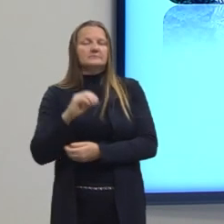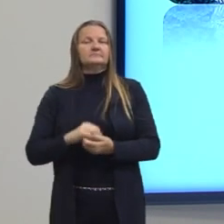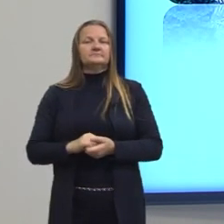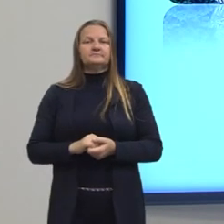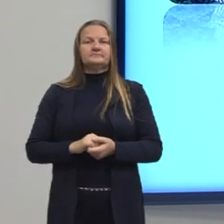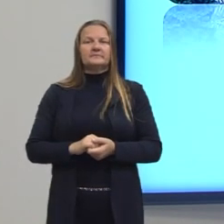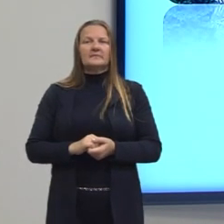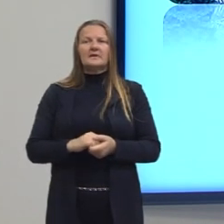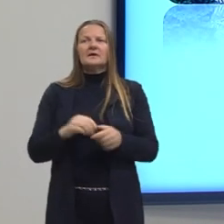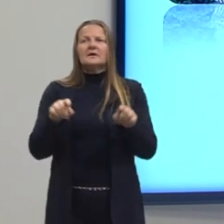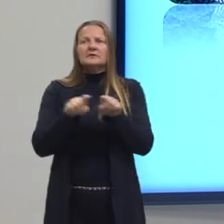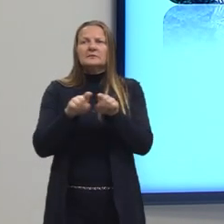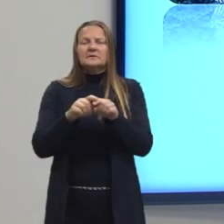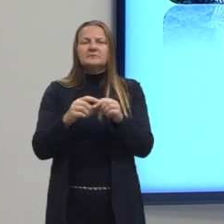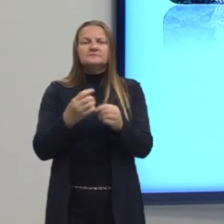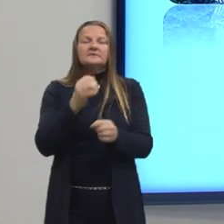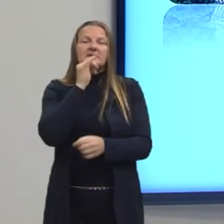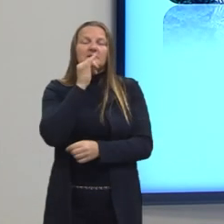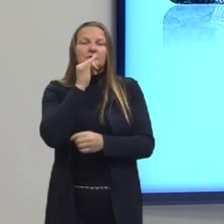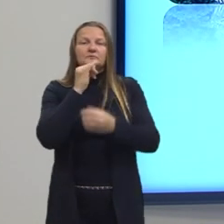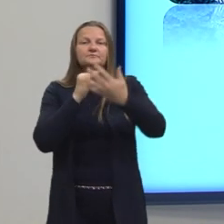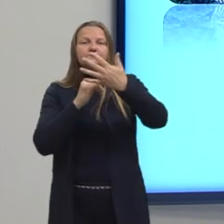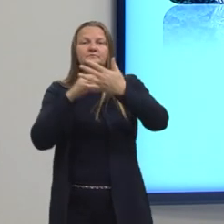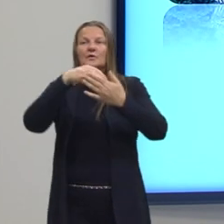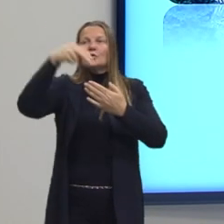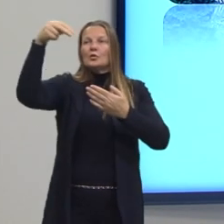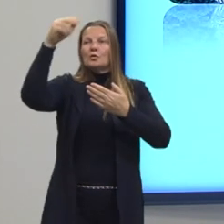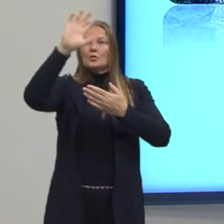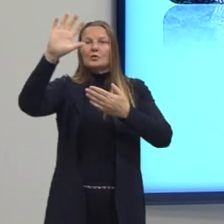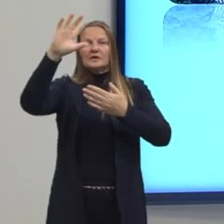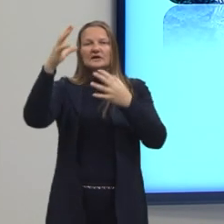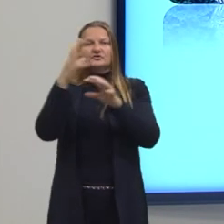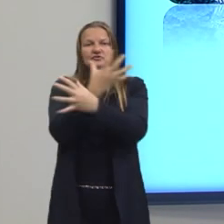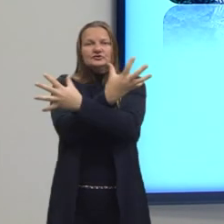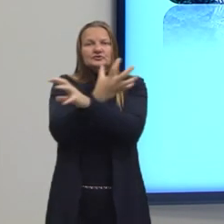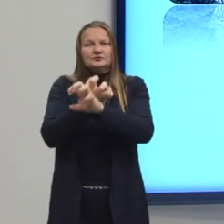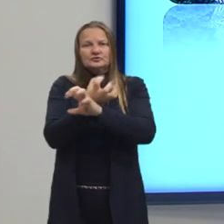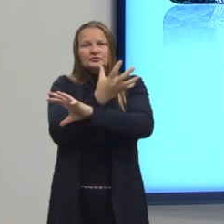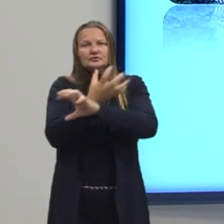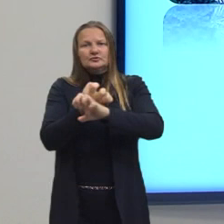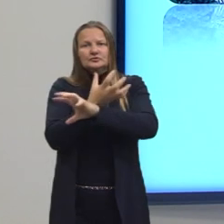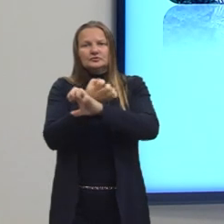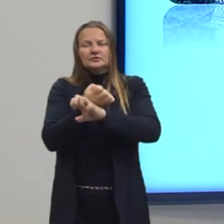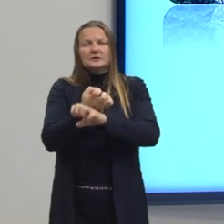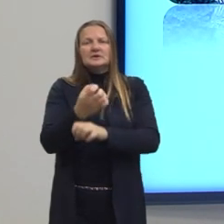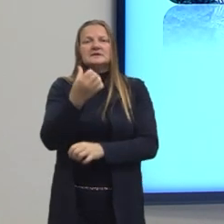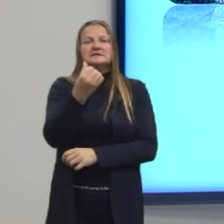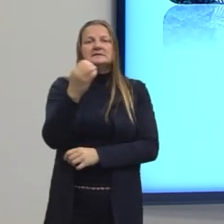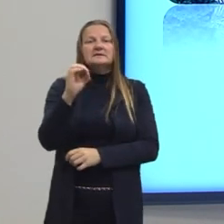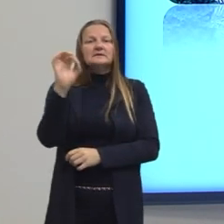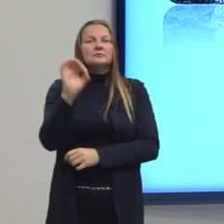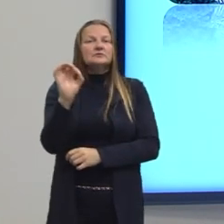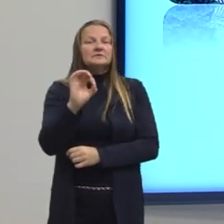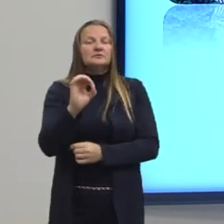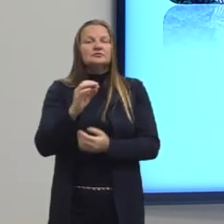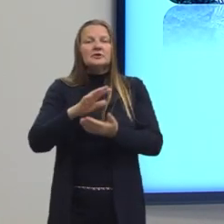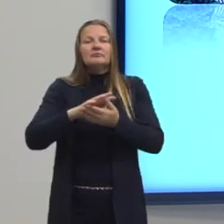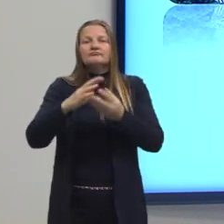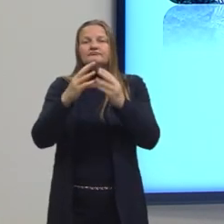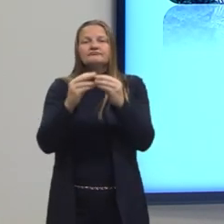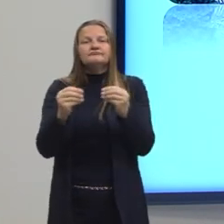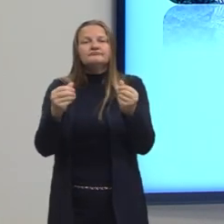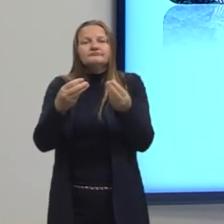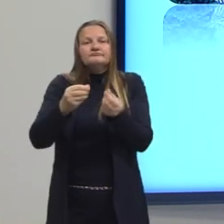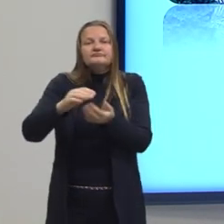Já na Caatinga, também mais da metade, ó, 60% das áreas são susceptíveis